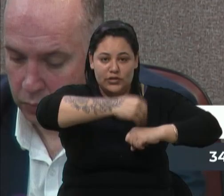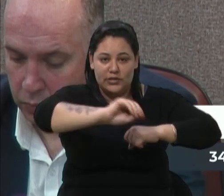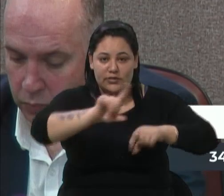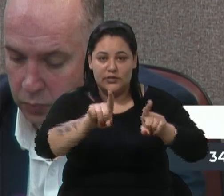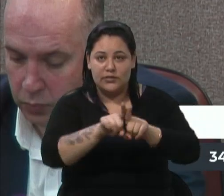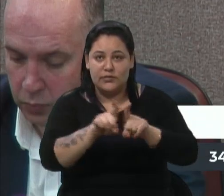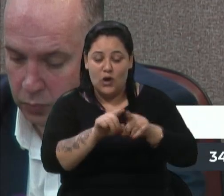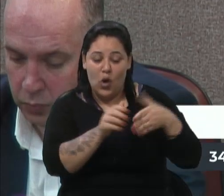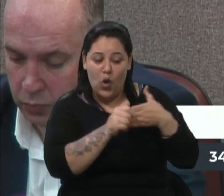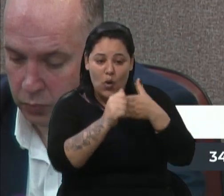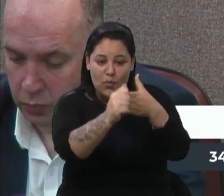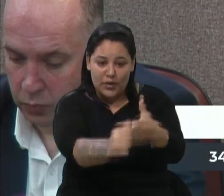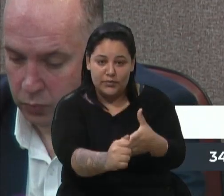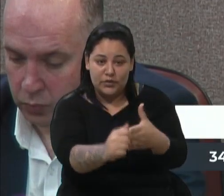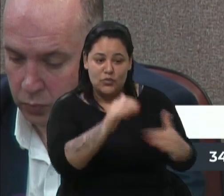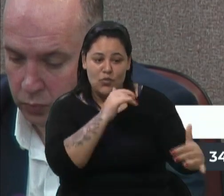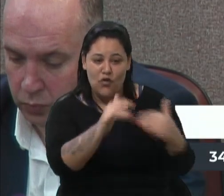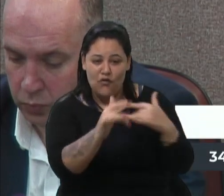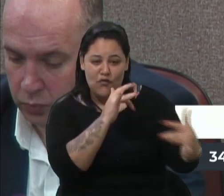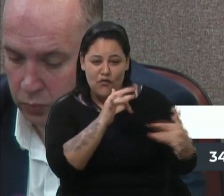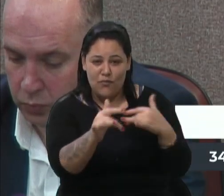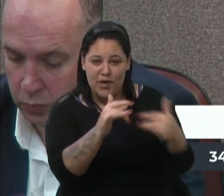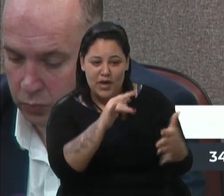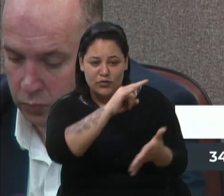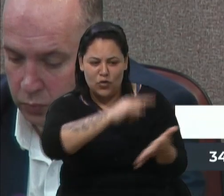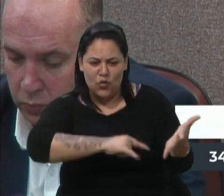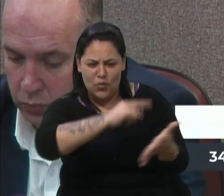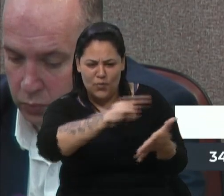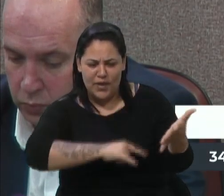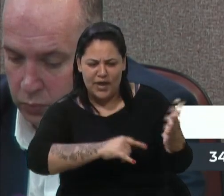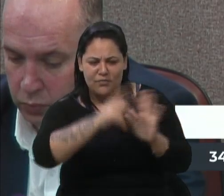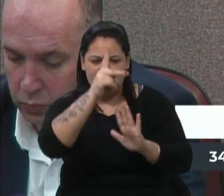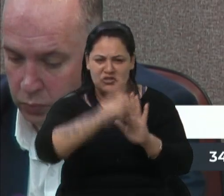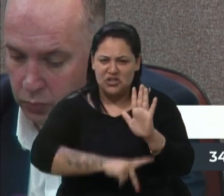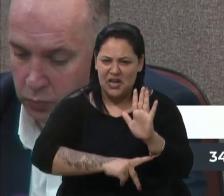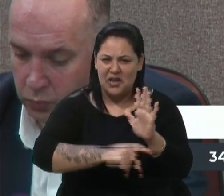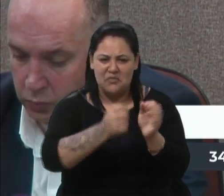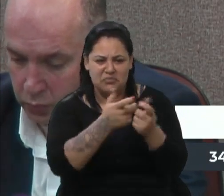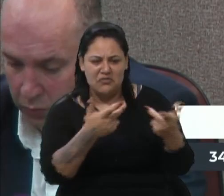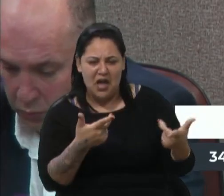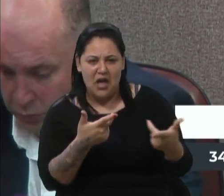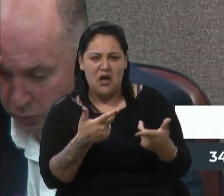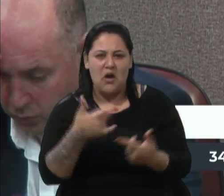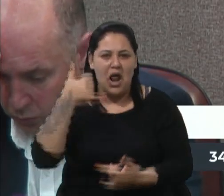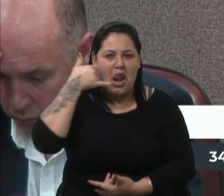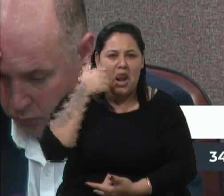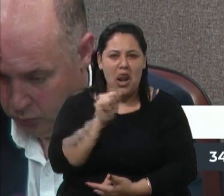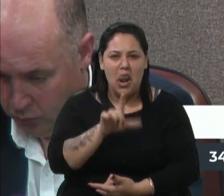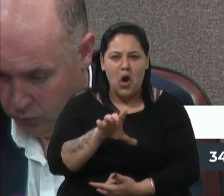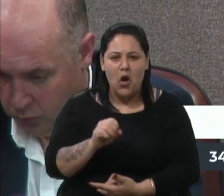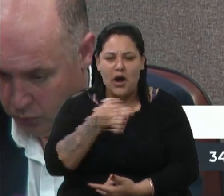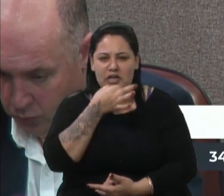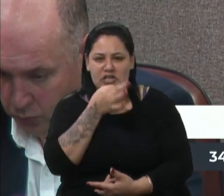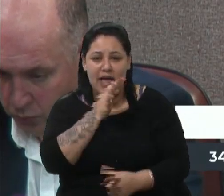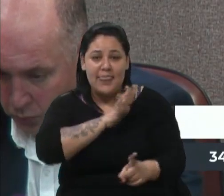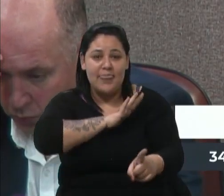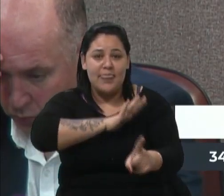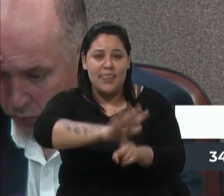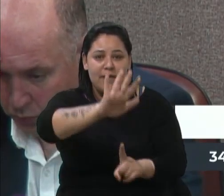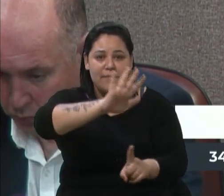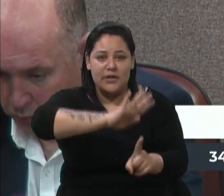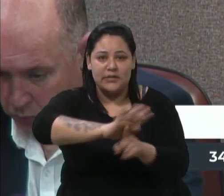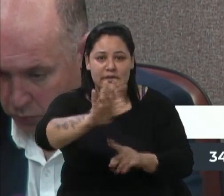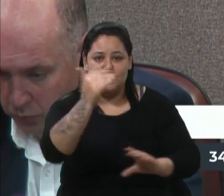acompanhamento do fluxo da tramitação de projetos, o alocaxias, as demandas encaminhadas para as